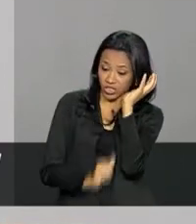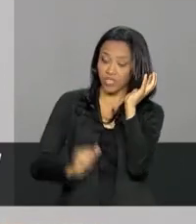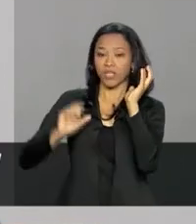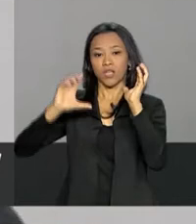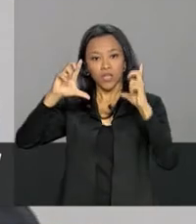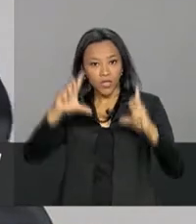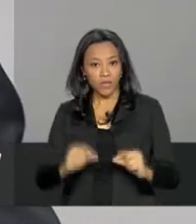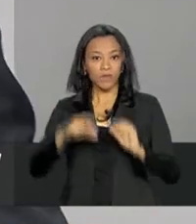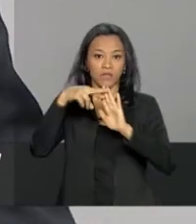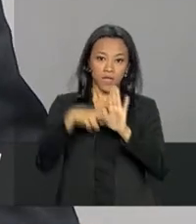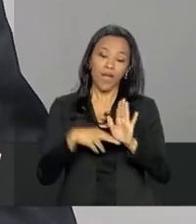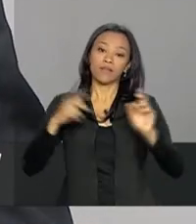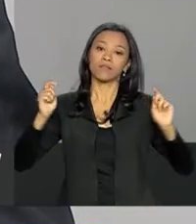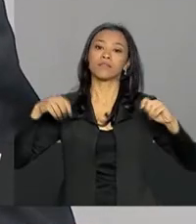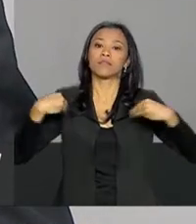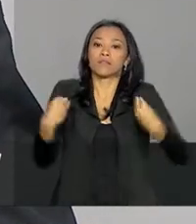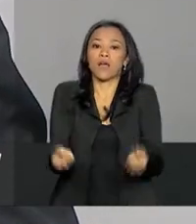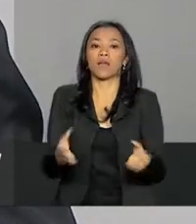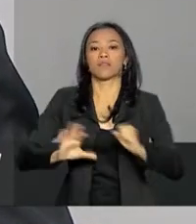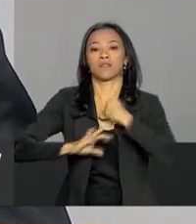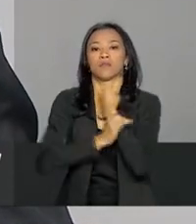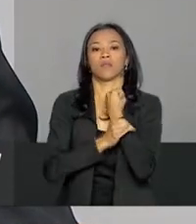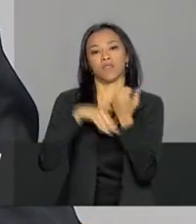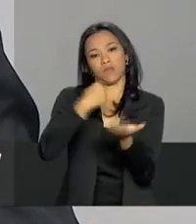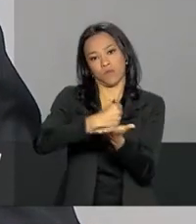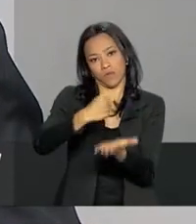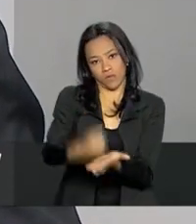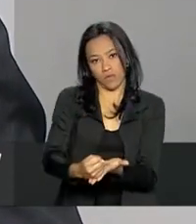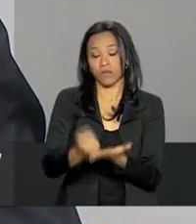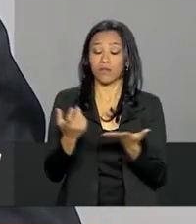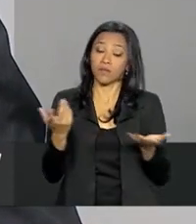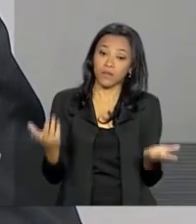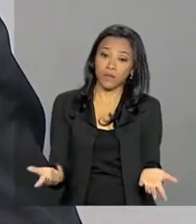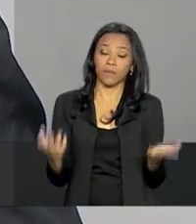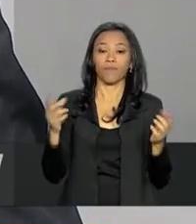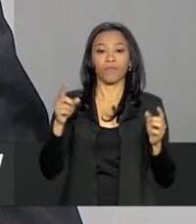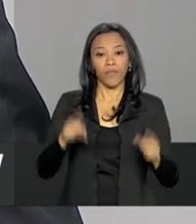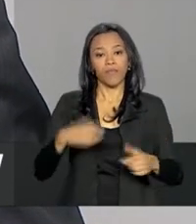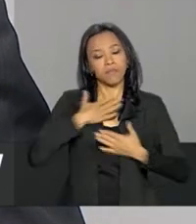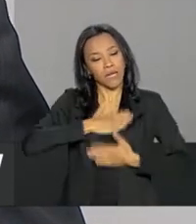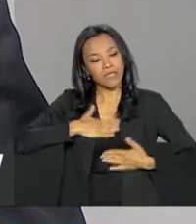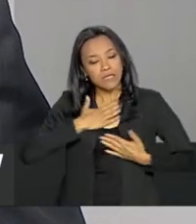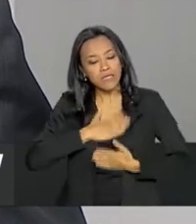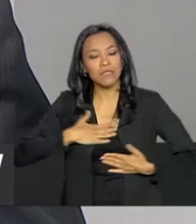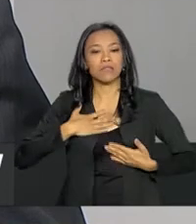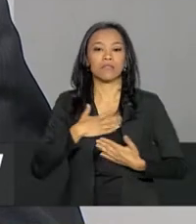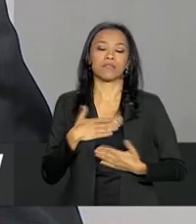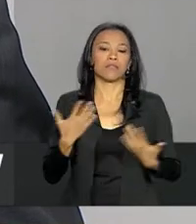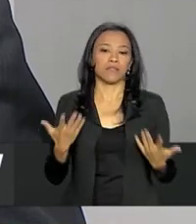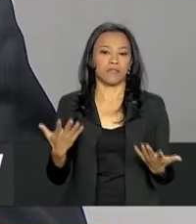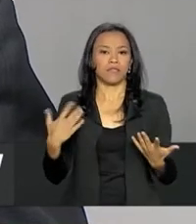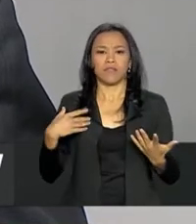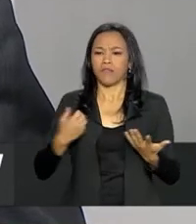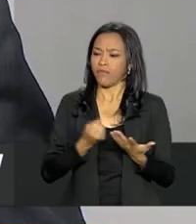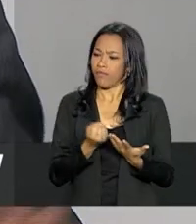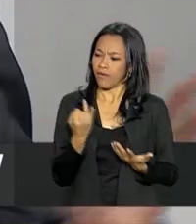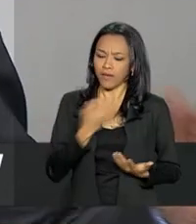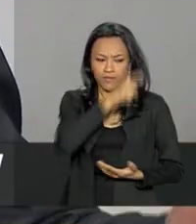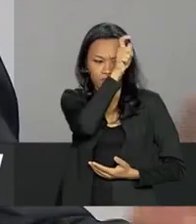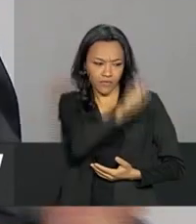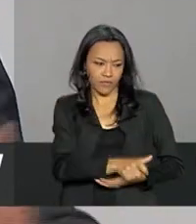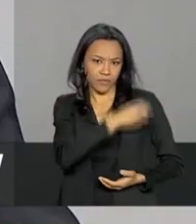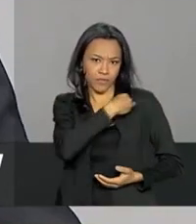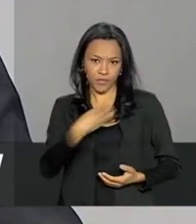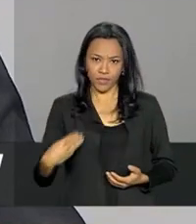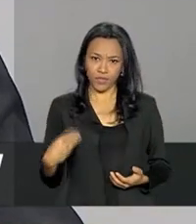segurança jurídica. De modo que é com grande prazer, depois de termos nos detido inúmeras vezes, ao lado do ministro Kassab, pelo